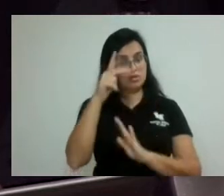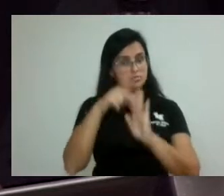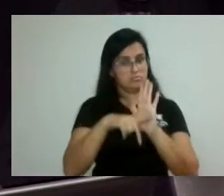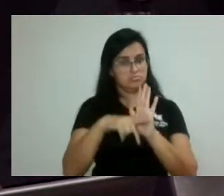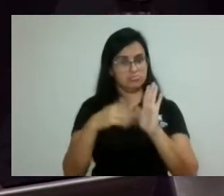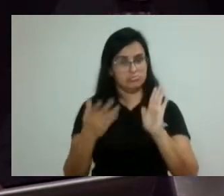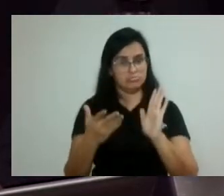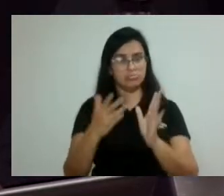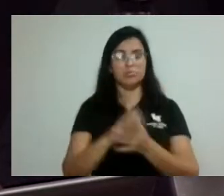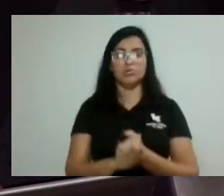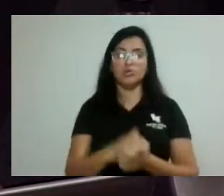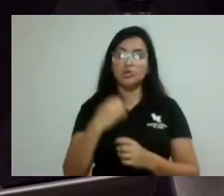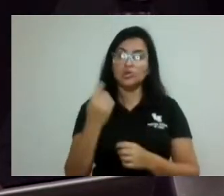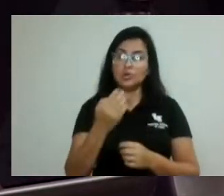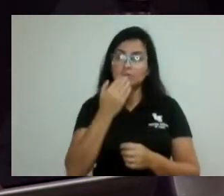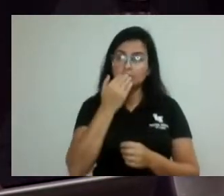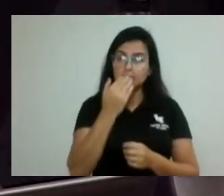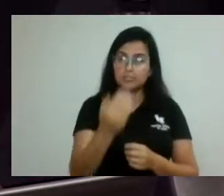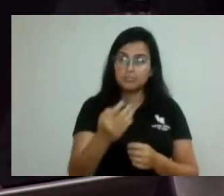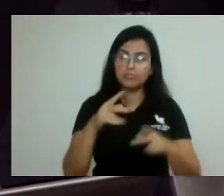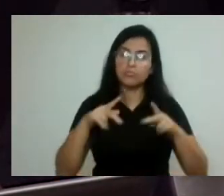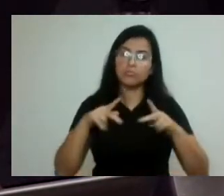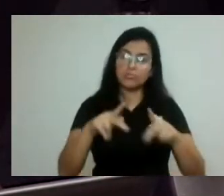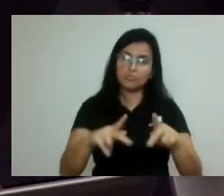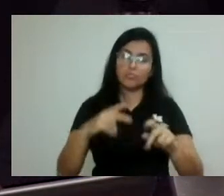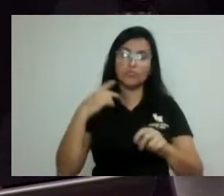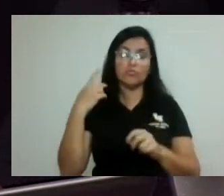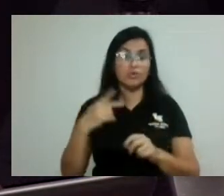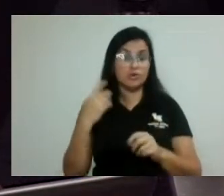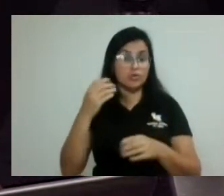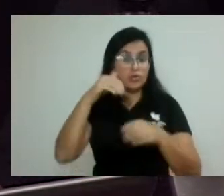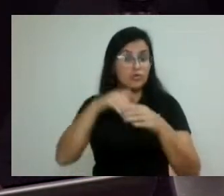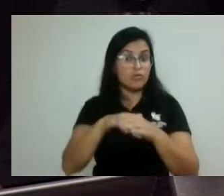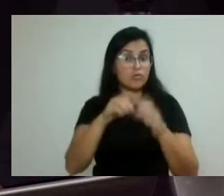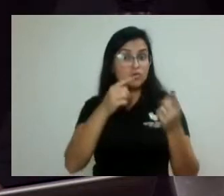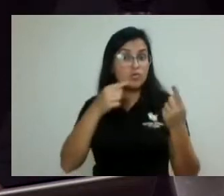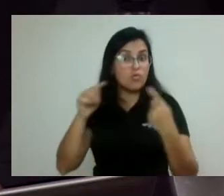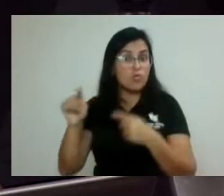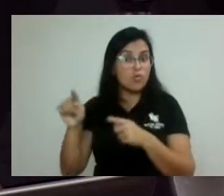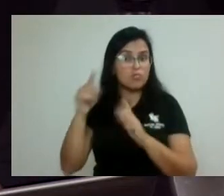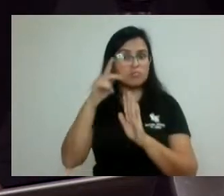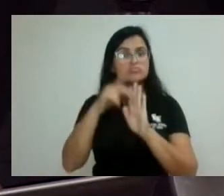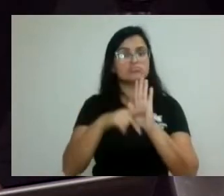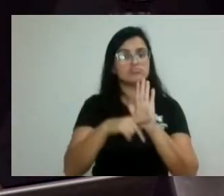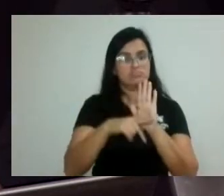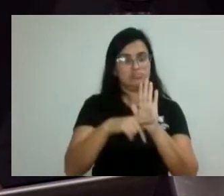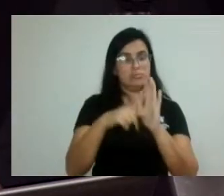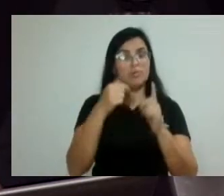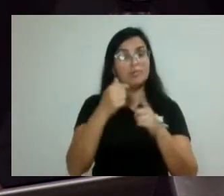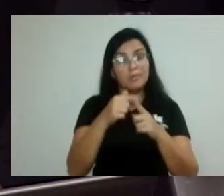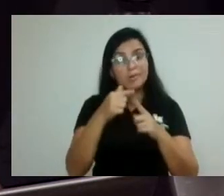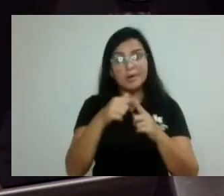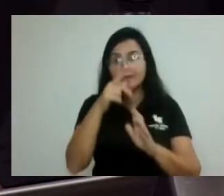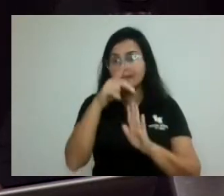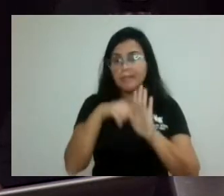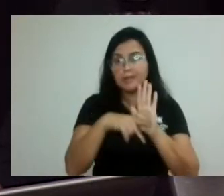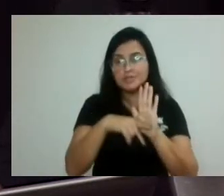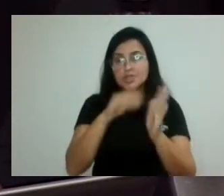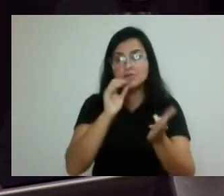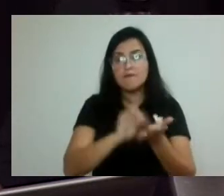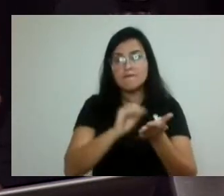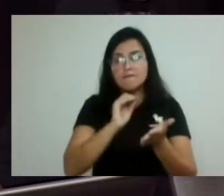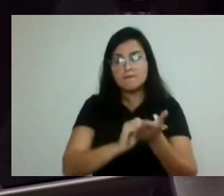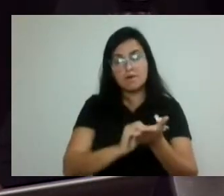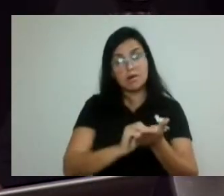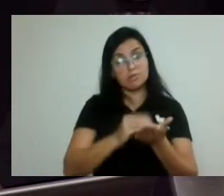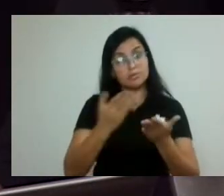para que os vereadores votem contra esse projeto, porque esse projeto não tem base nenhuma de sustentação. Não tem